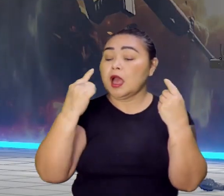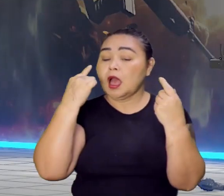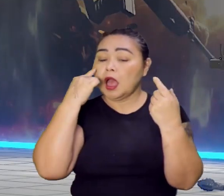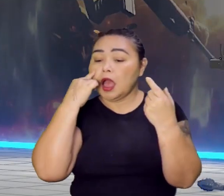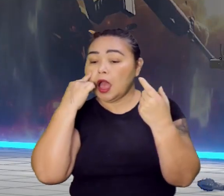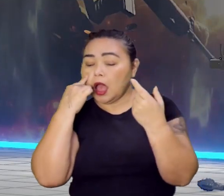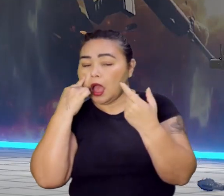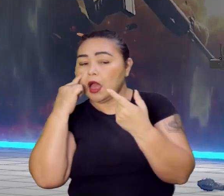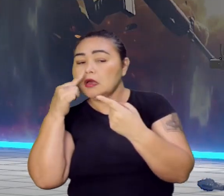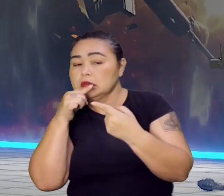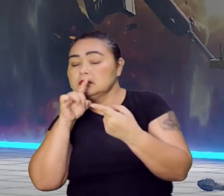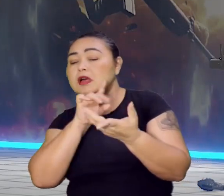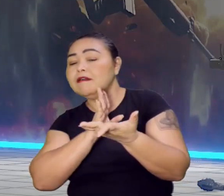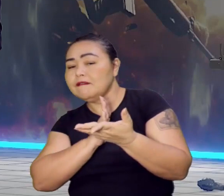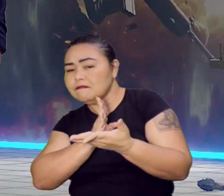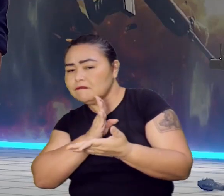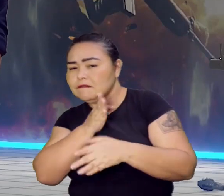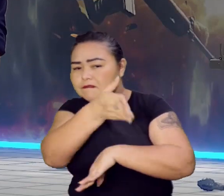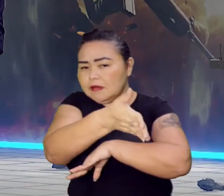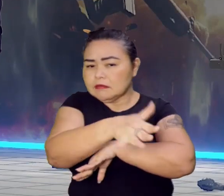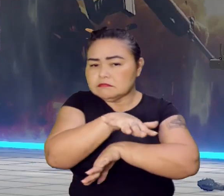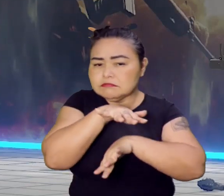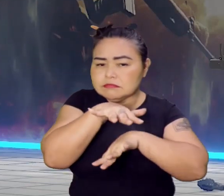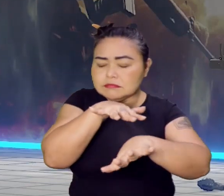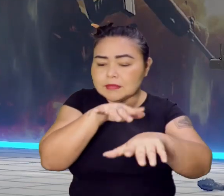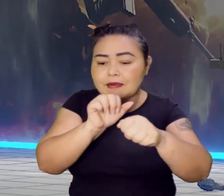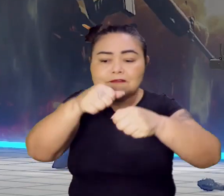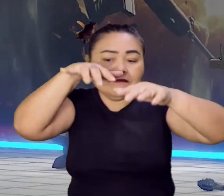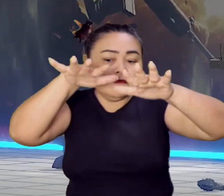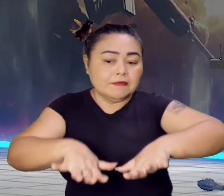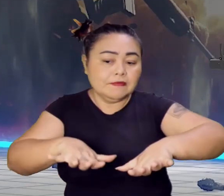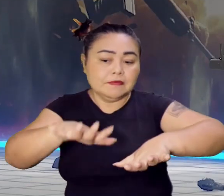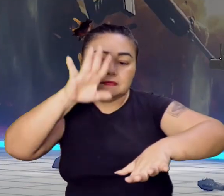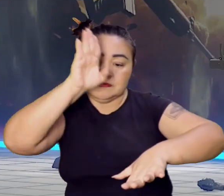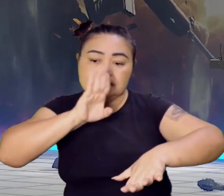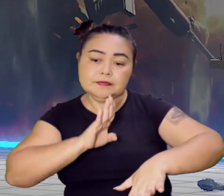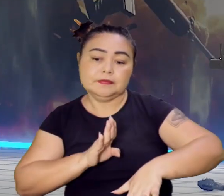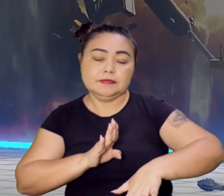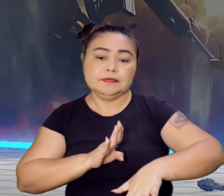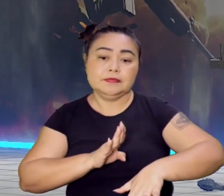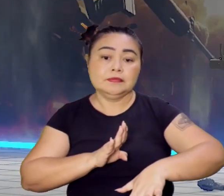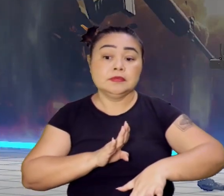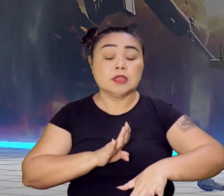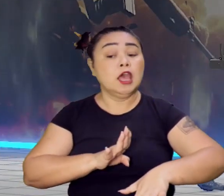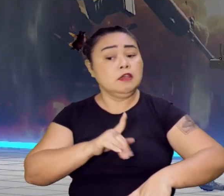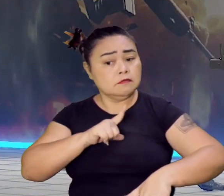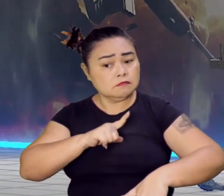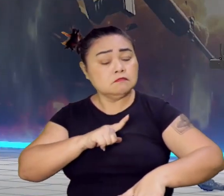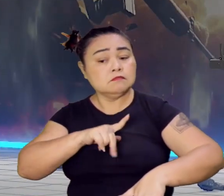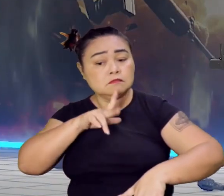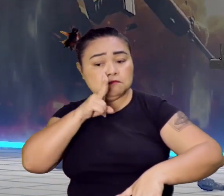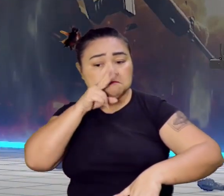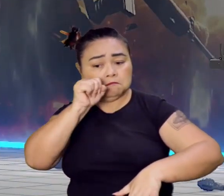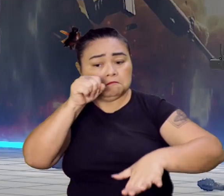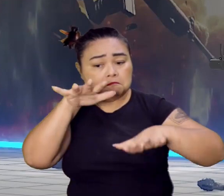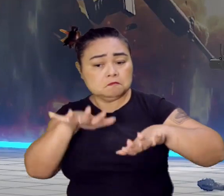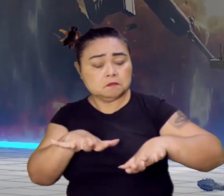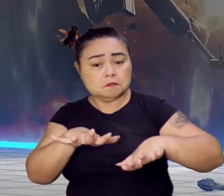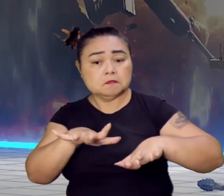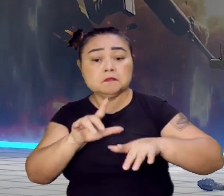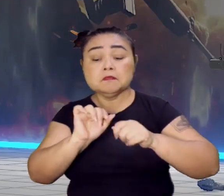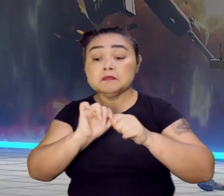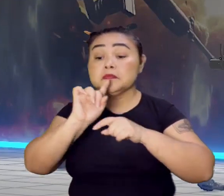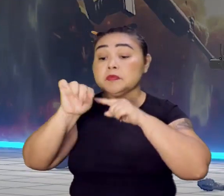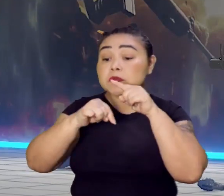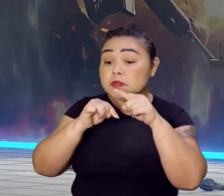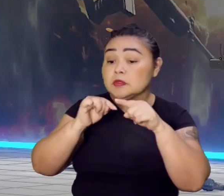invade o Brasil. Invade e toma conta do Brasil. E vai se consolidar. Tanto é que só vão sair do